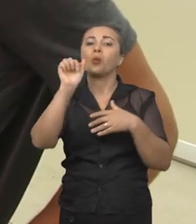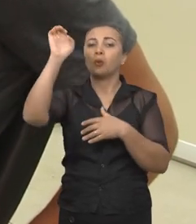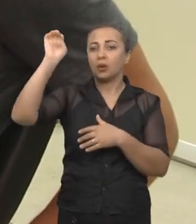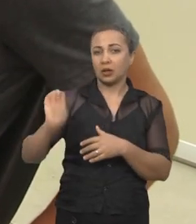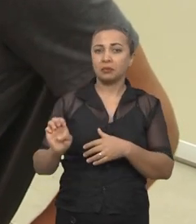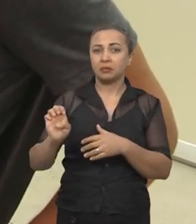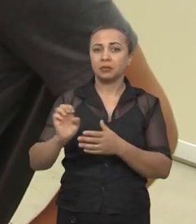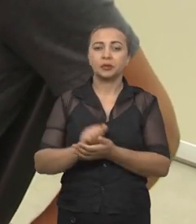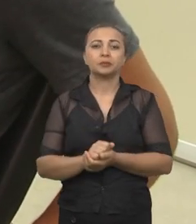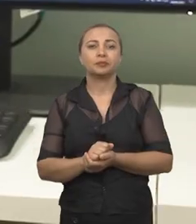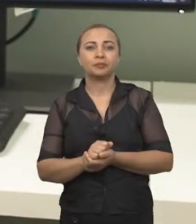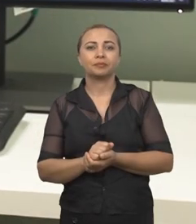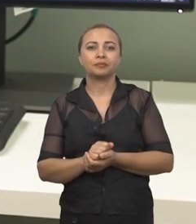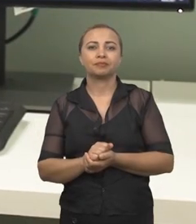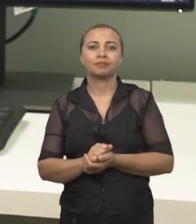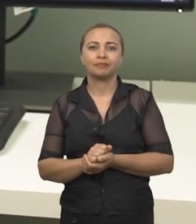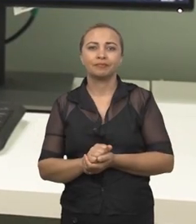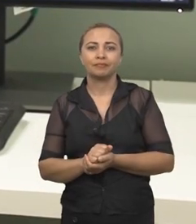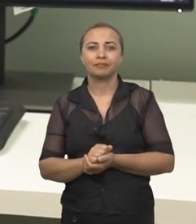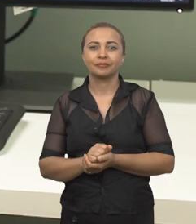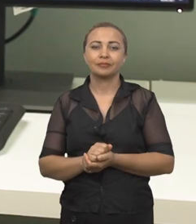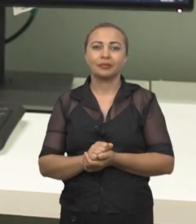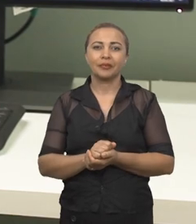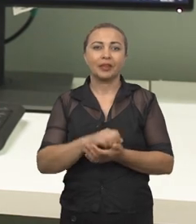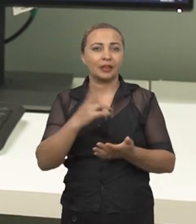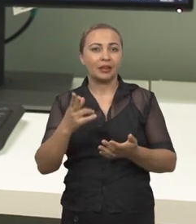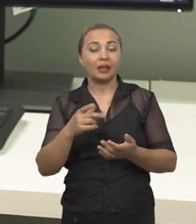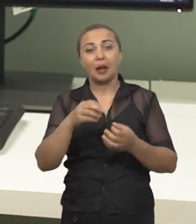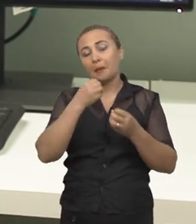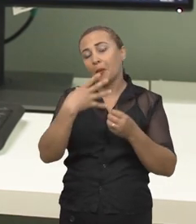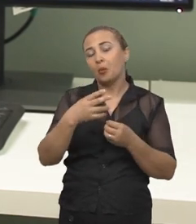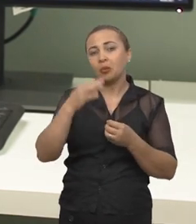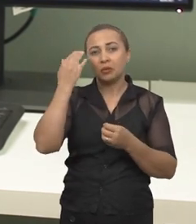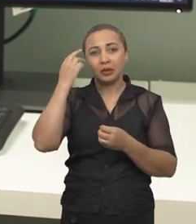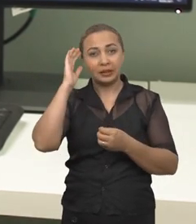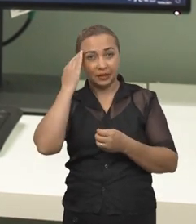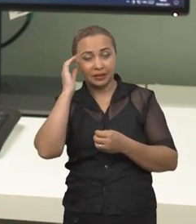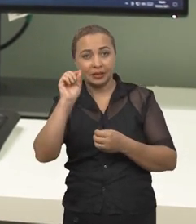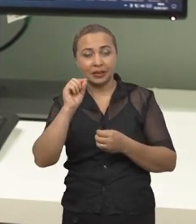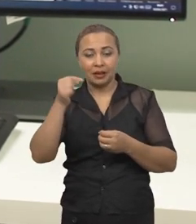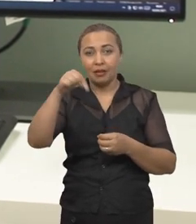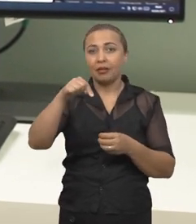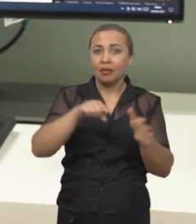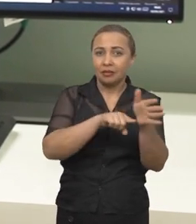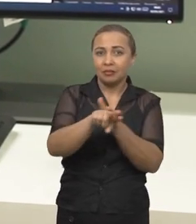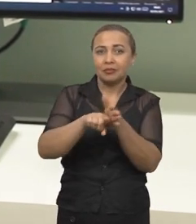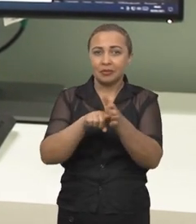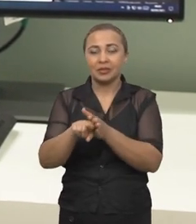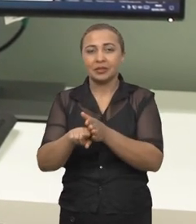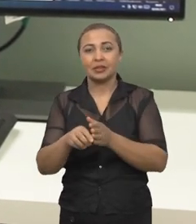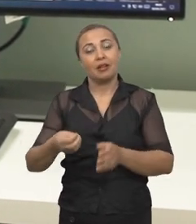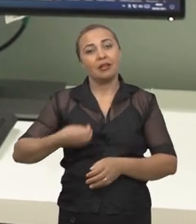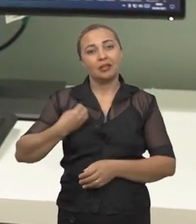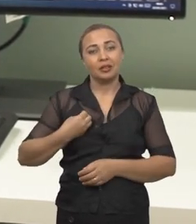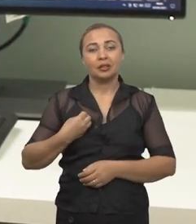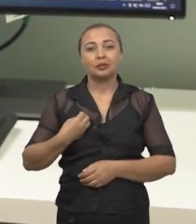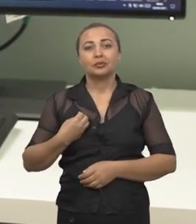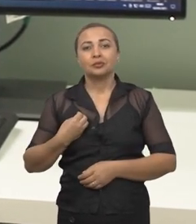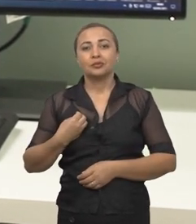tipo subaracnoide assim é interessante ressaltar que nessa pesquisa participaram